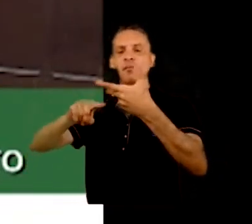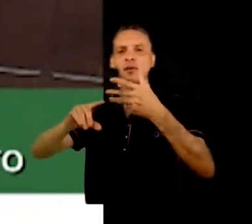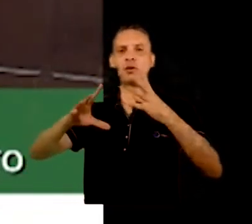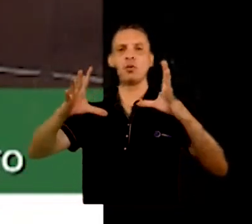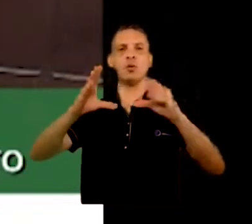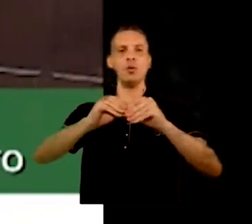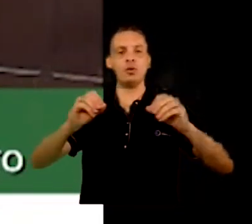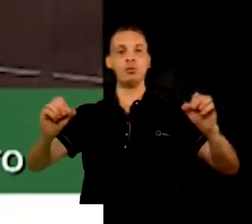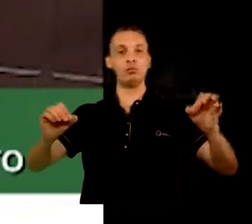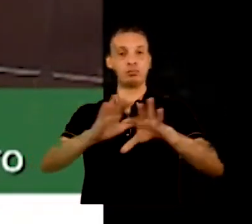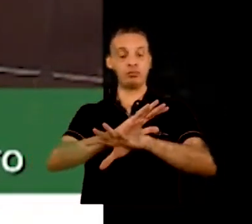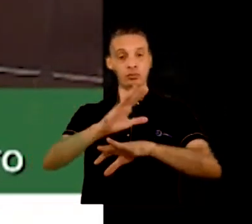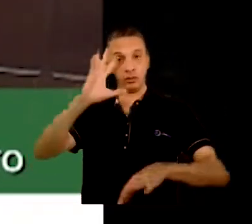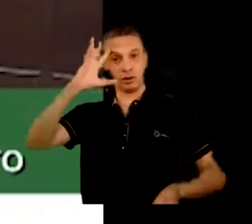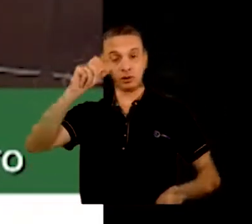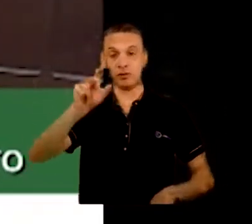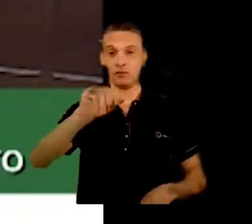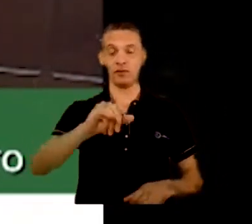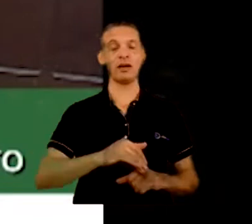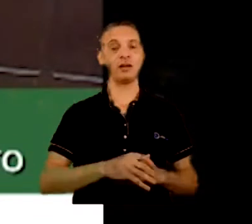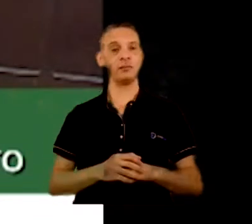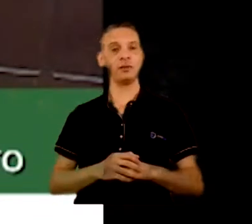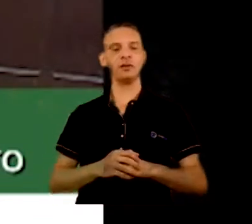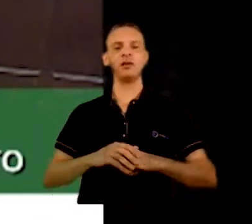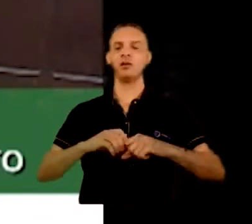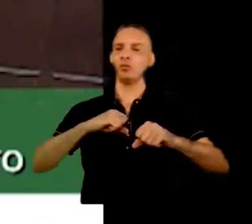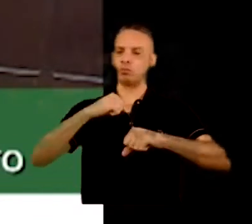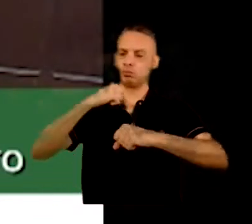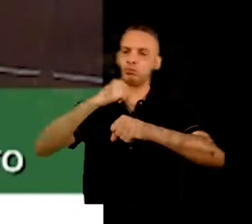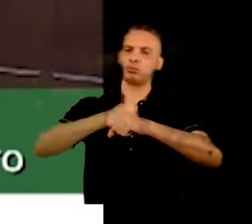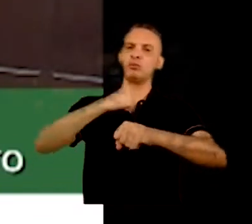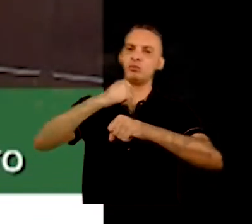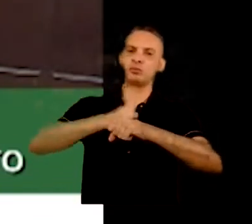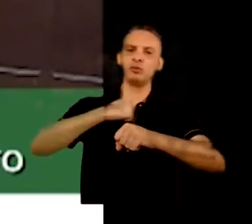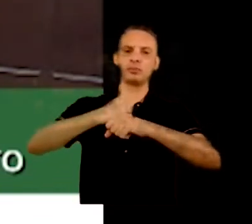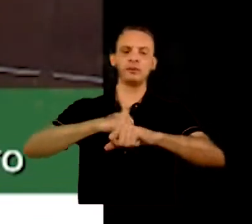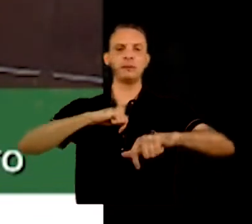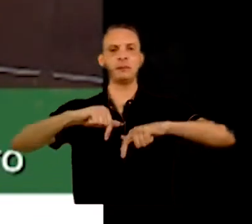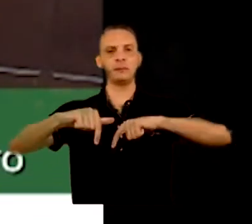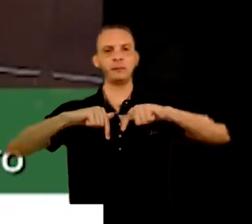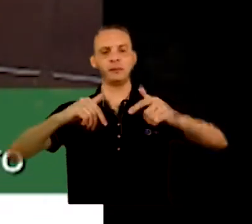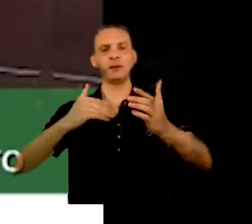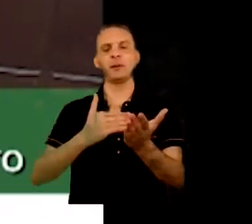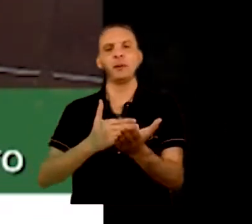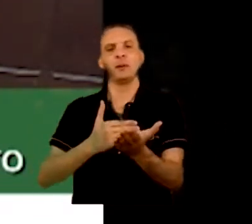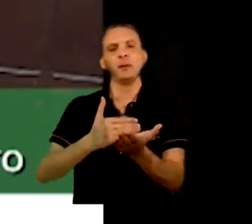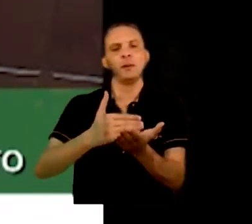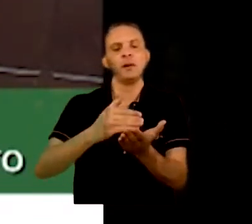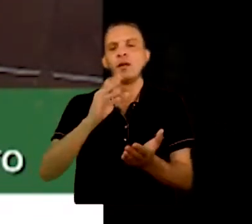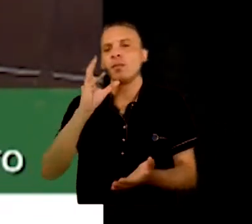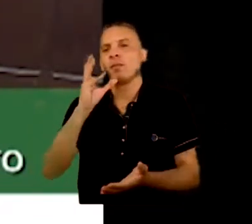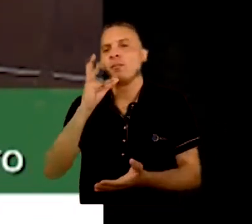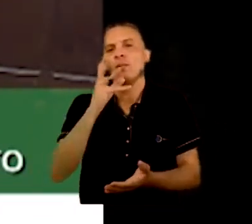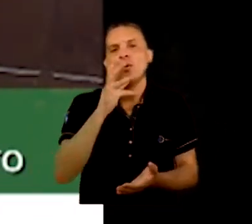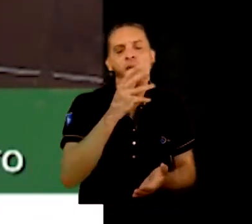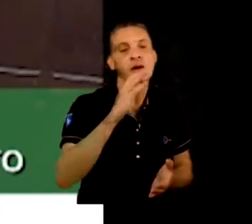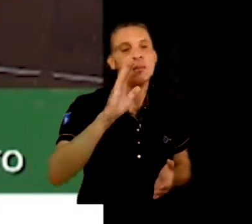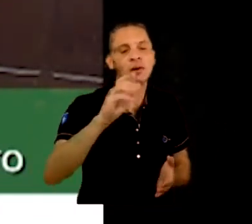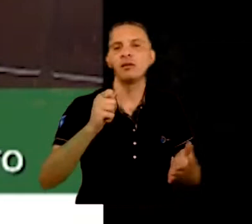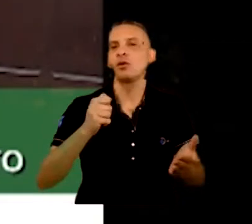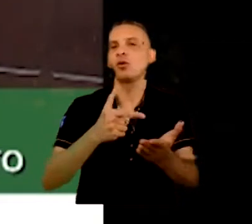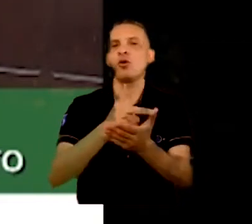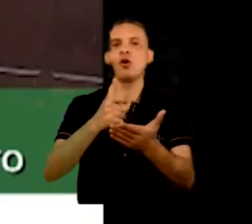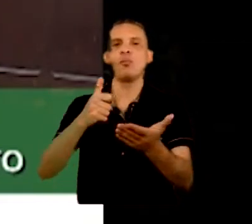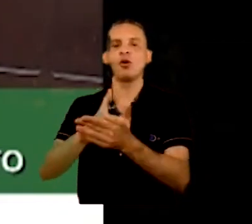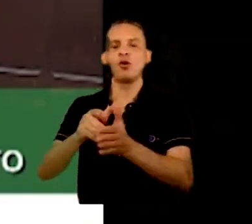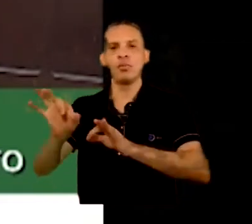semestre, em que o ritmo de obras civis vai andar mais devagar, mas a compra de equipamentos vai ser intensificada,